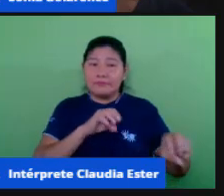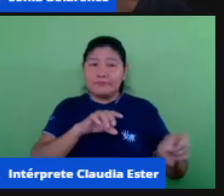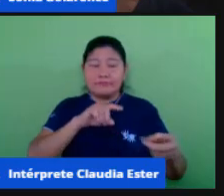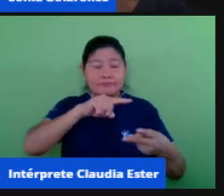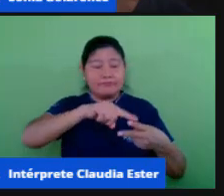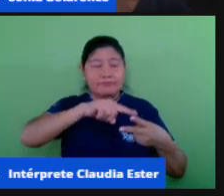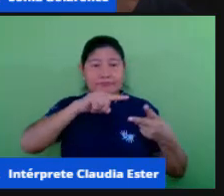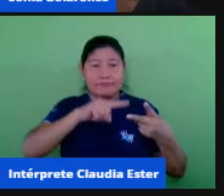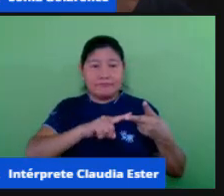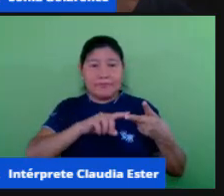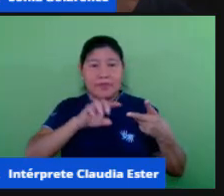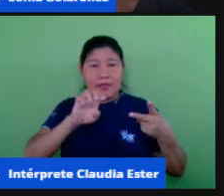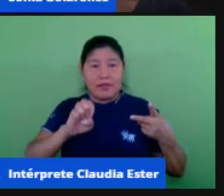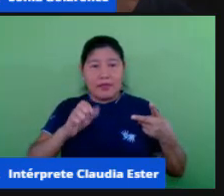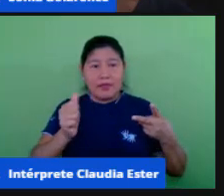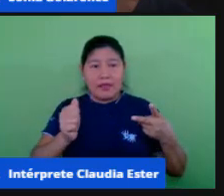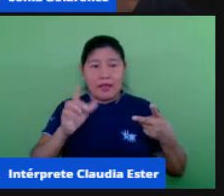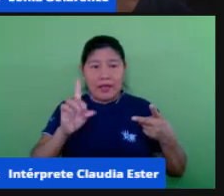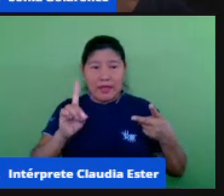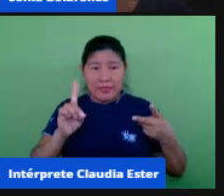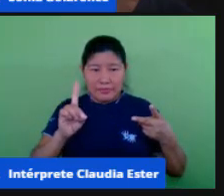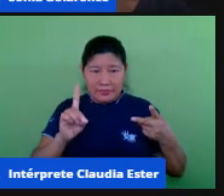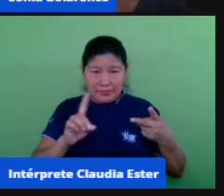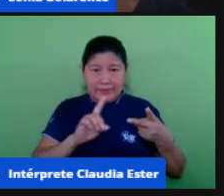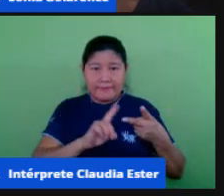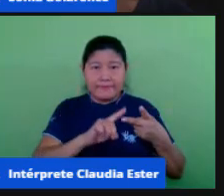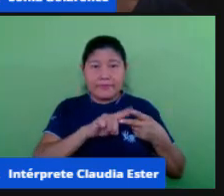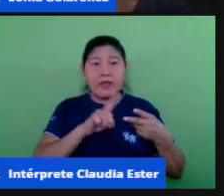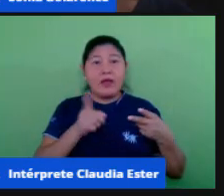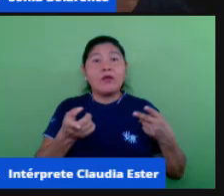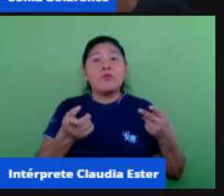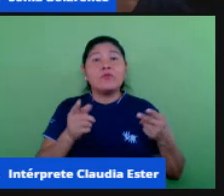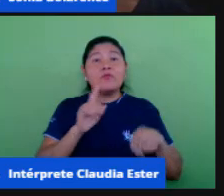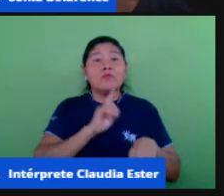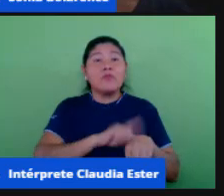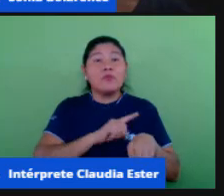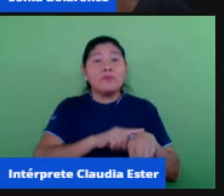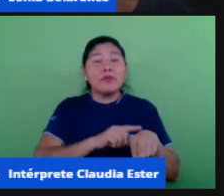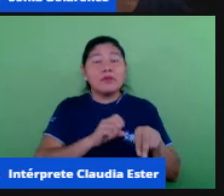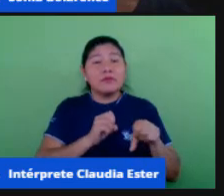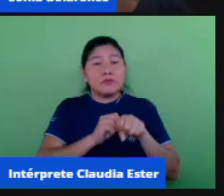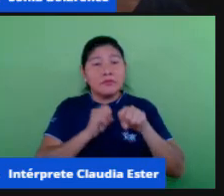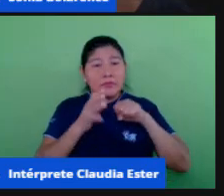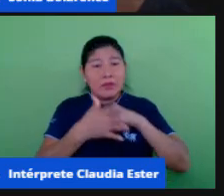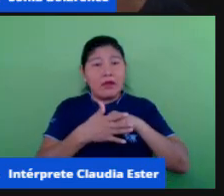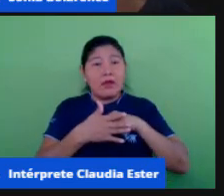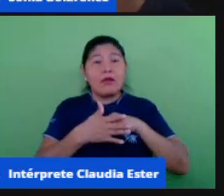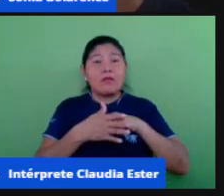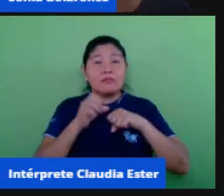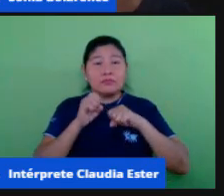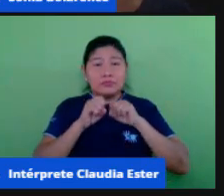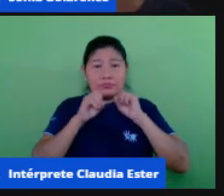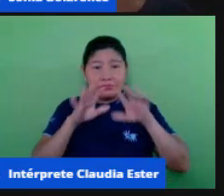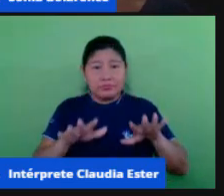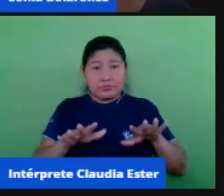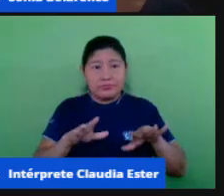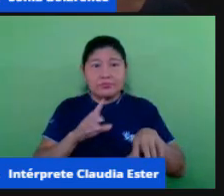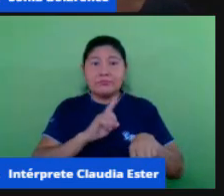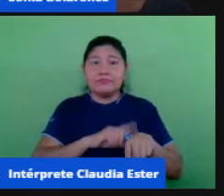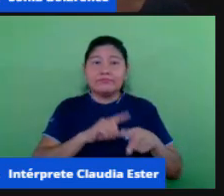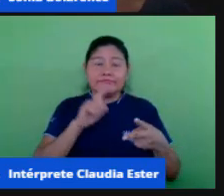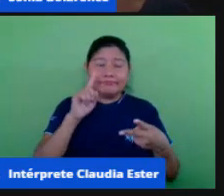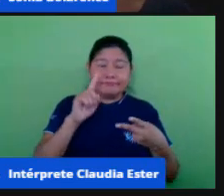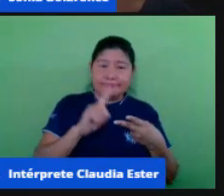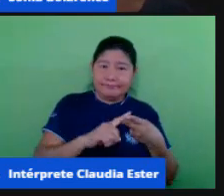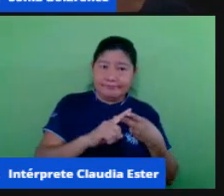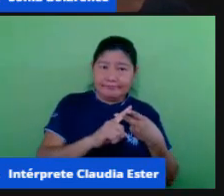motivo em que nós estamos vivendo o motivo pandêmico então o ensino remoto ele é considerado um